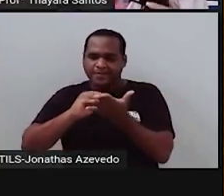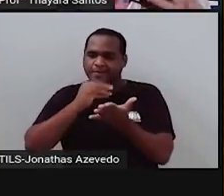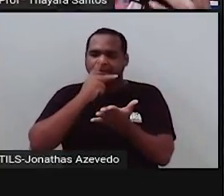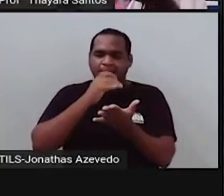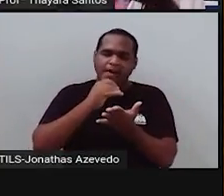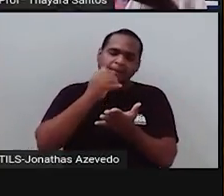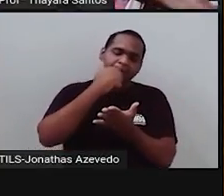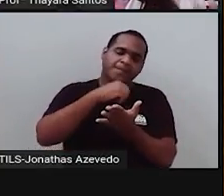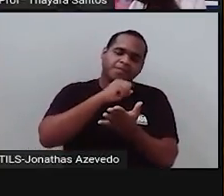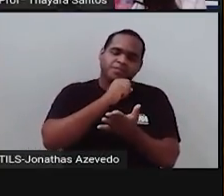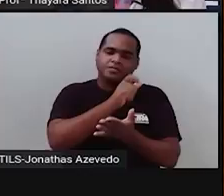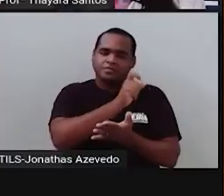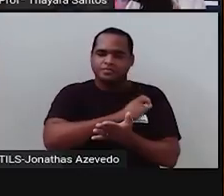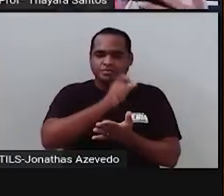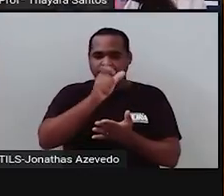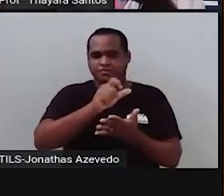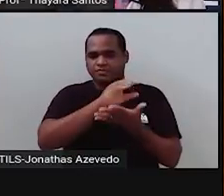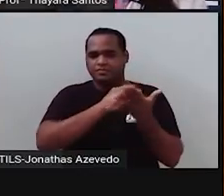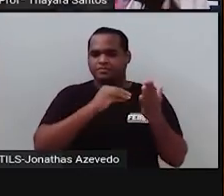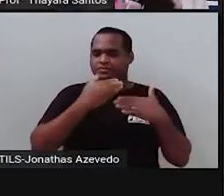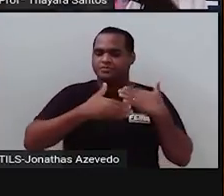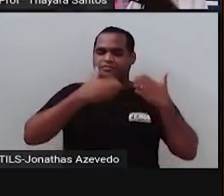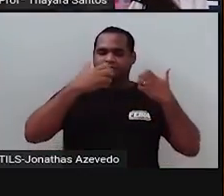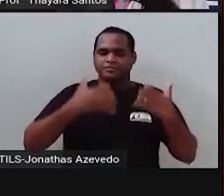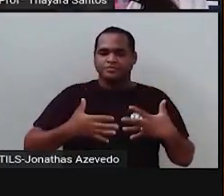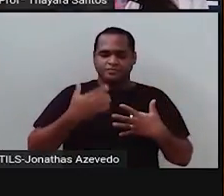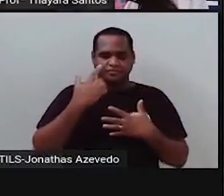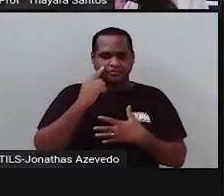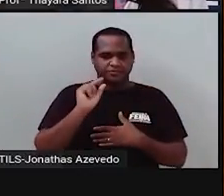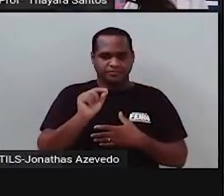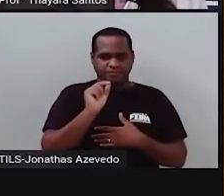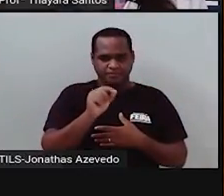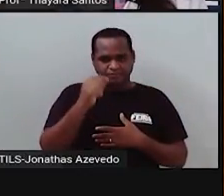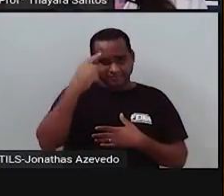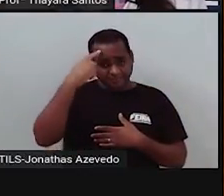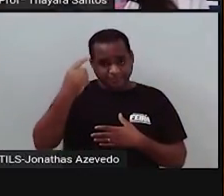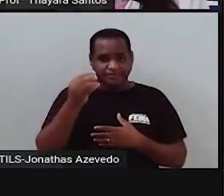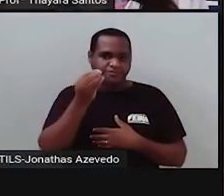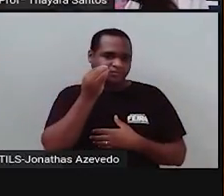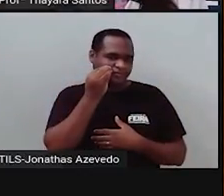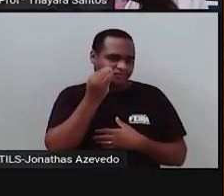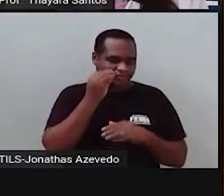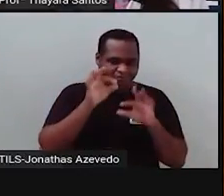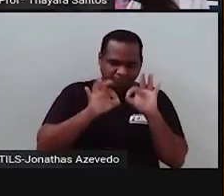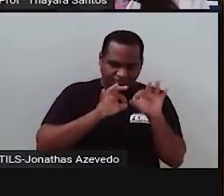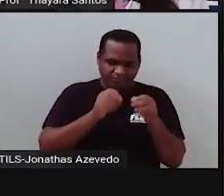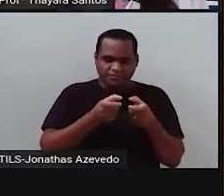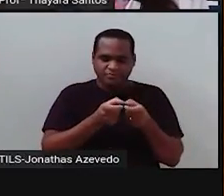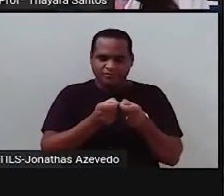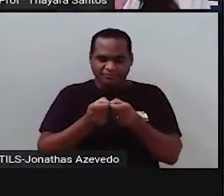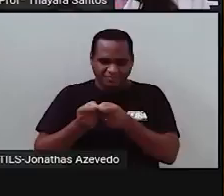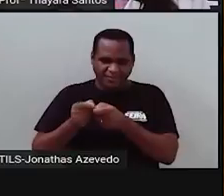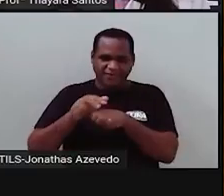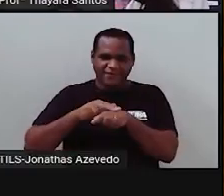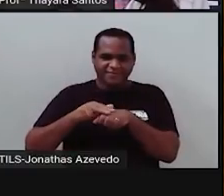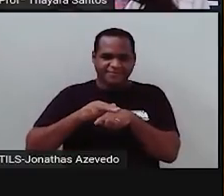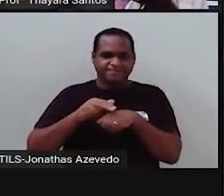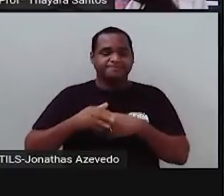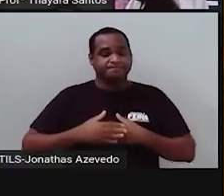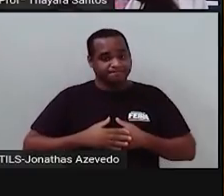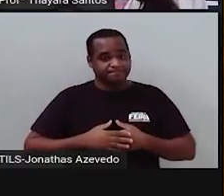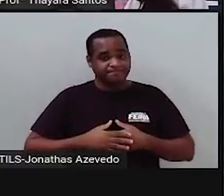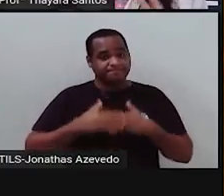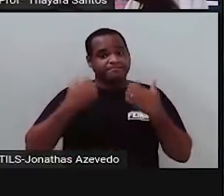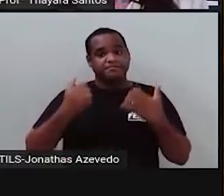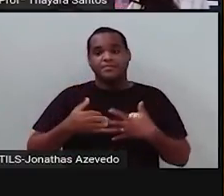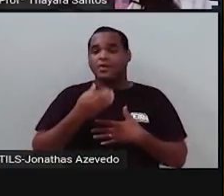como é que esse processo acontecia. E foi assim que ele resolveu fazer esses experimentos com as ervilhas. Infelizmente,